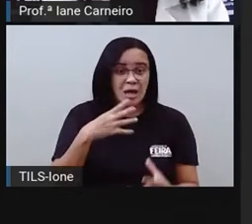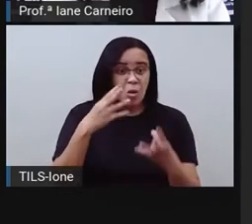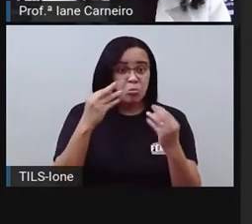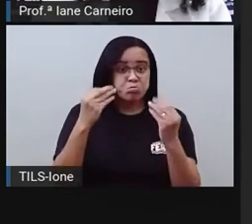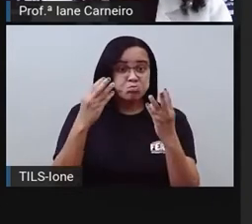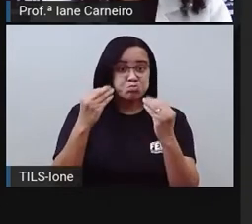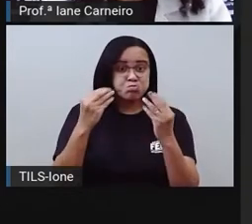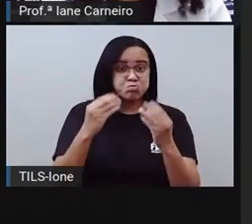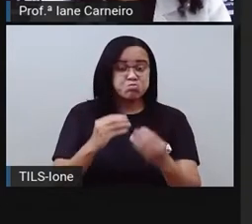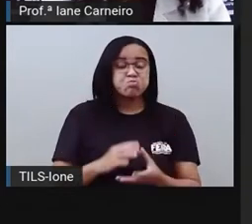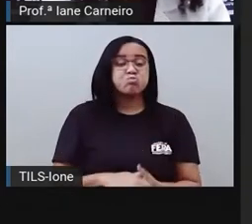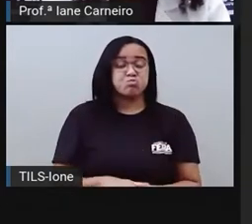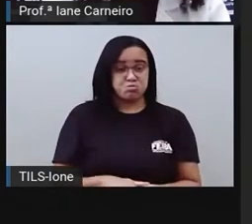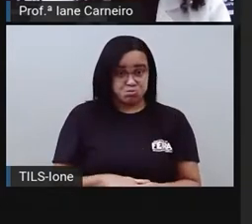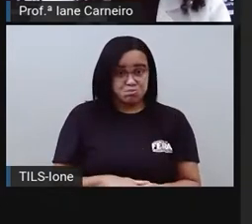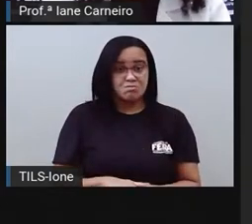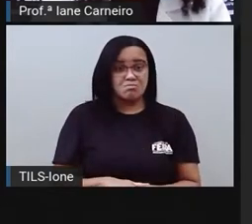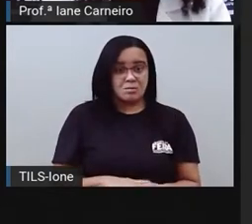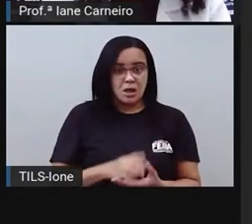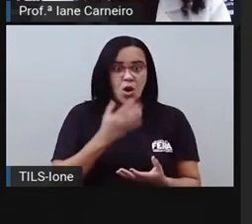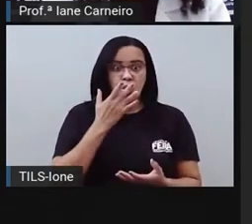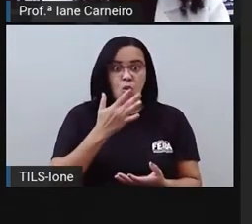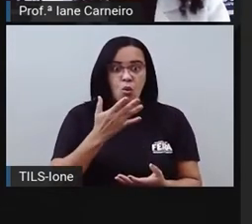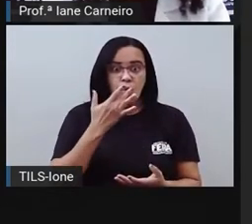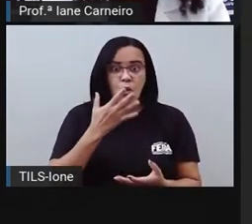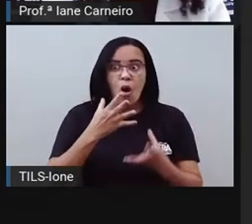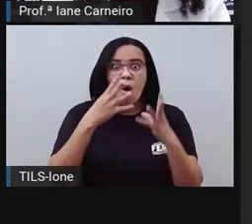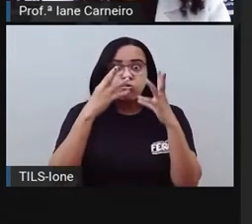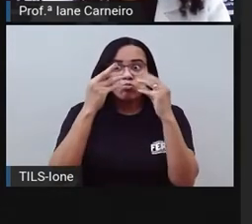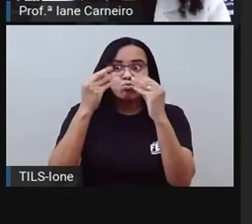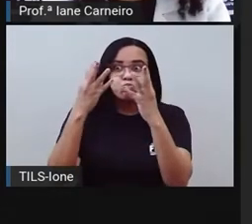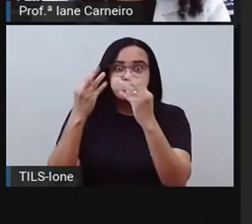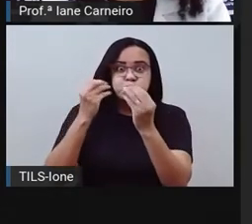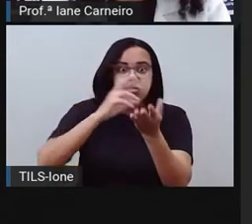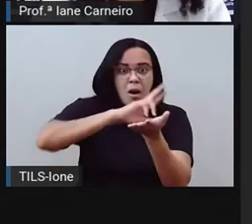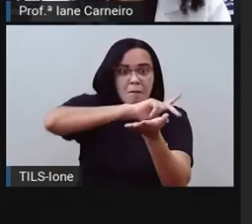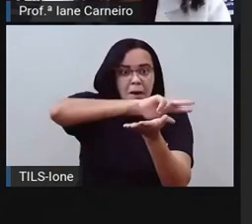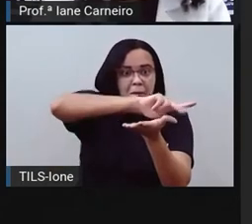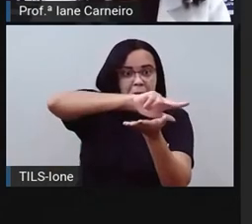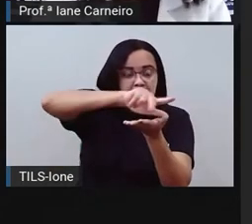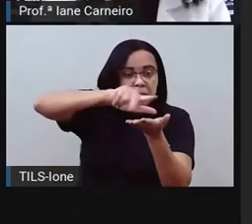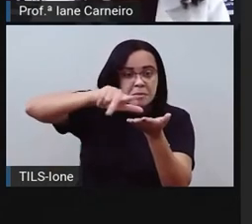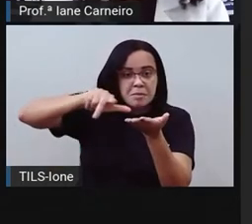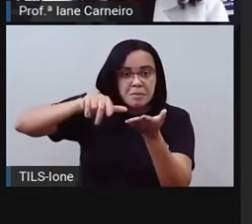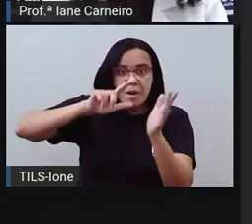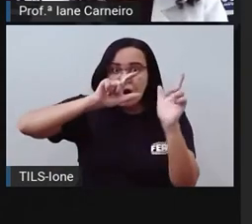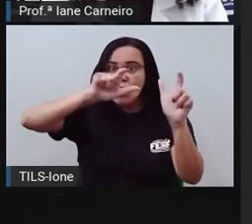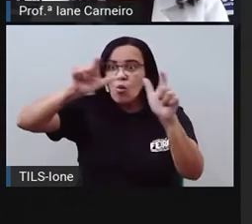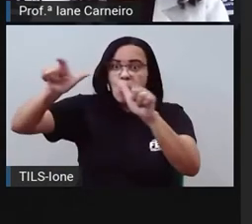As mais variadas cores encontravam-se em toda a parte.